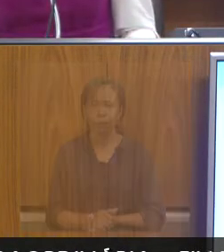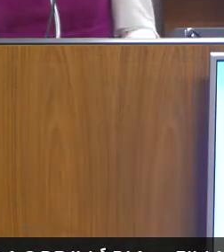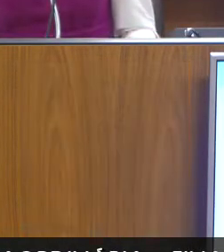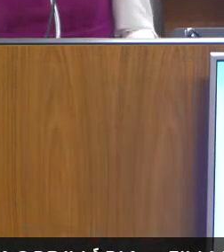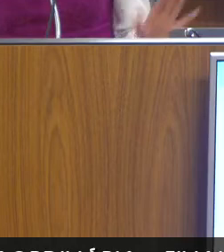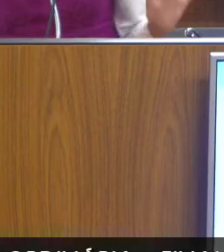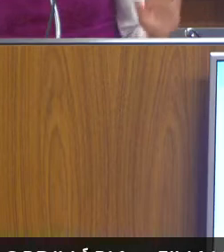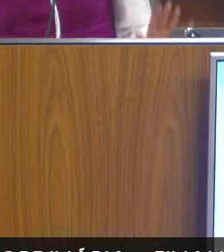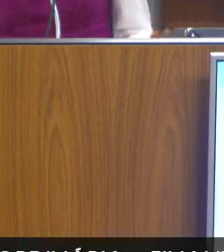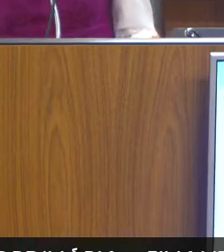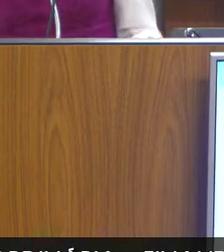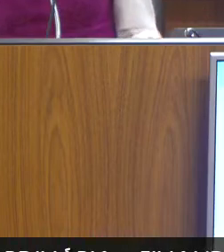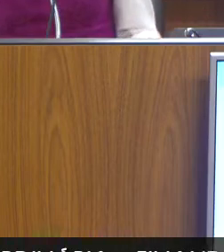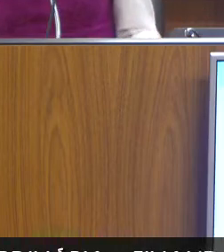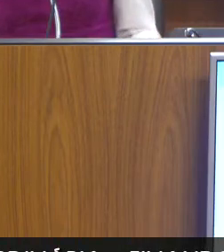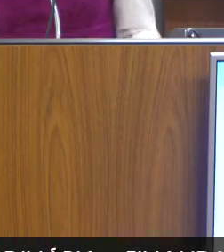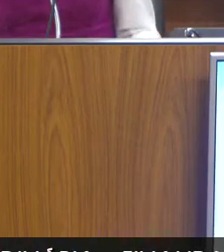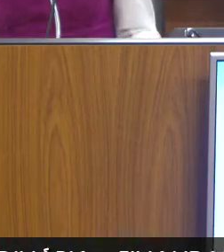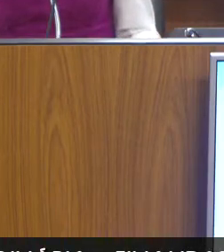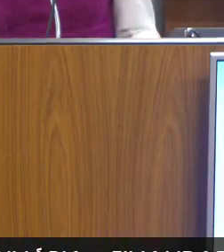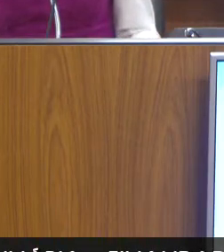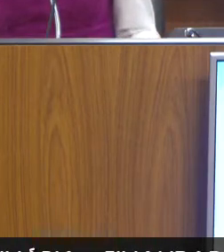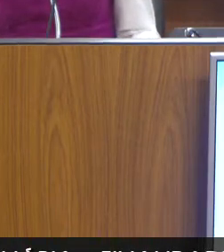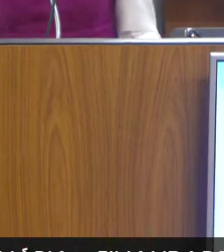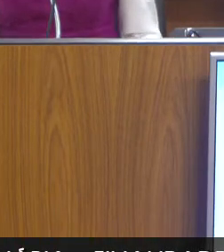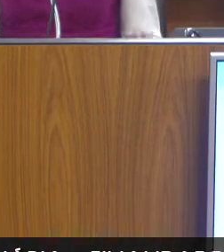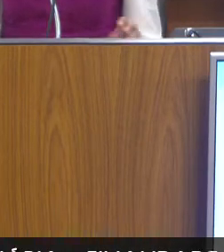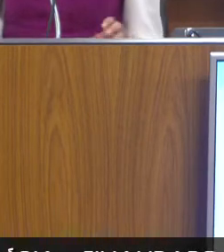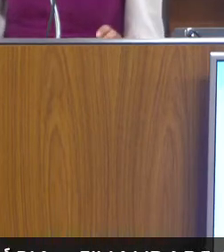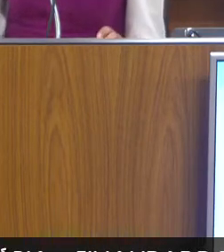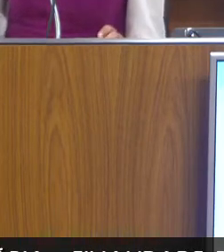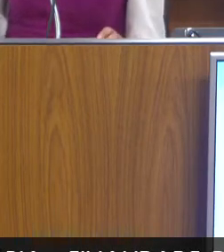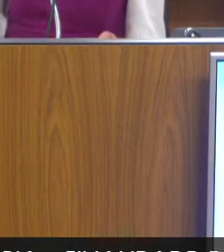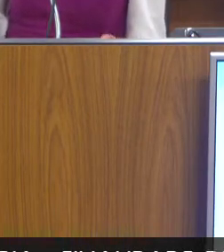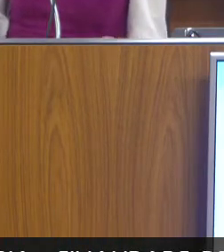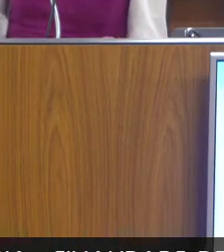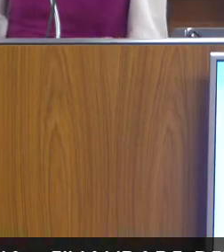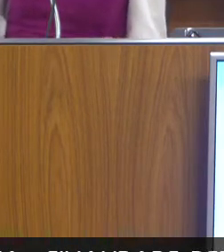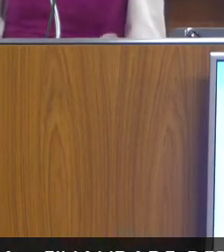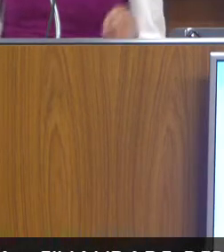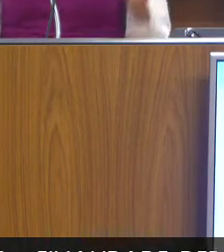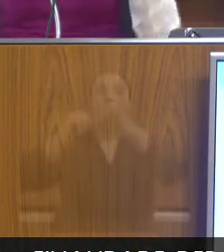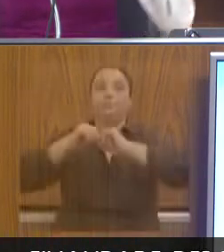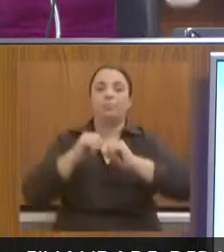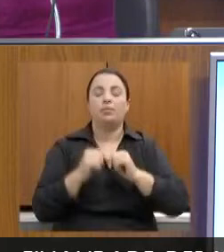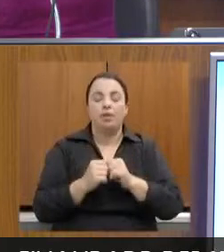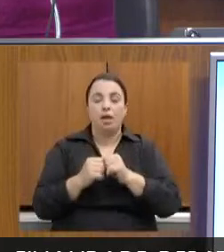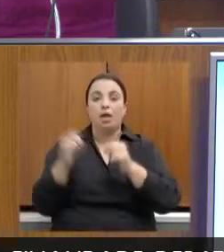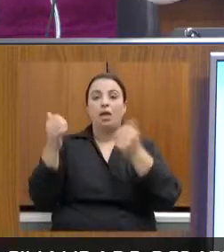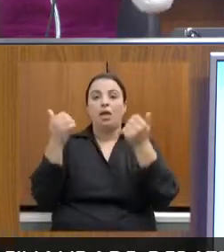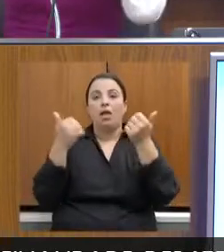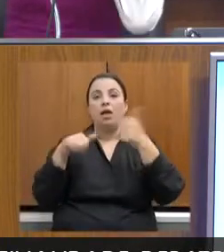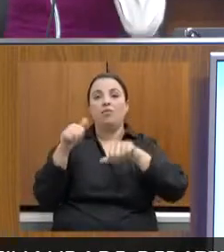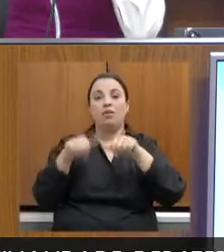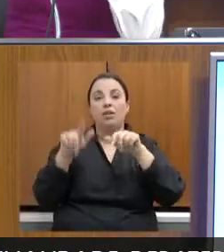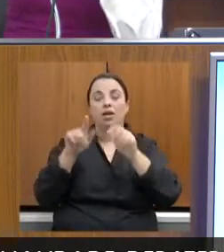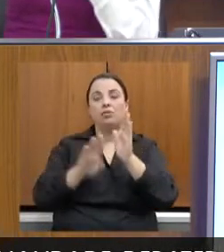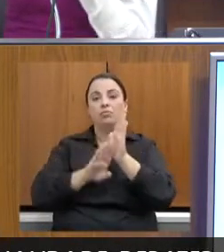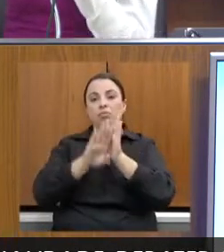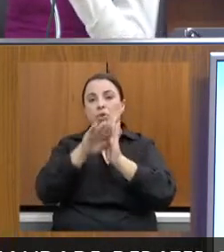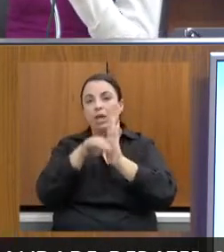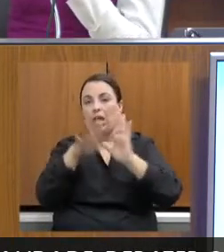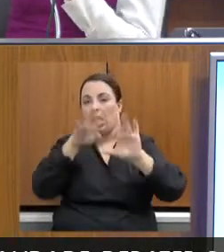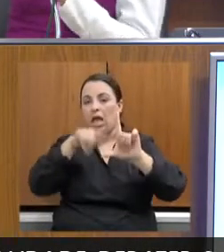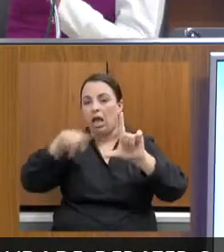Então, é ok, acho que desse gráfico a gente já tem essa percepção da participação do programa, já que, como o senhor mesmo